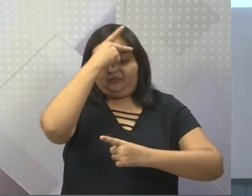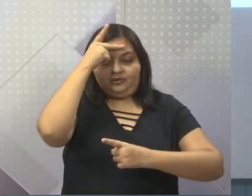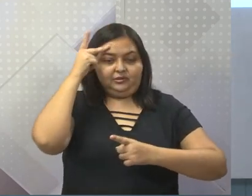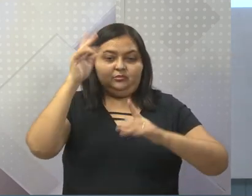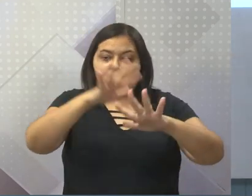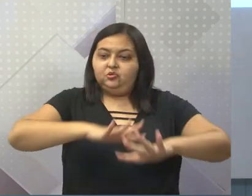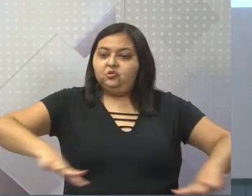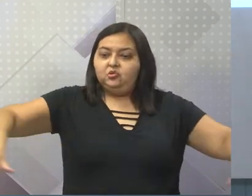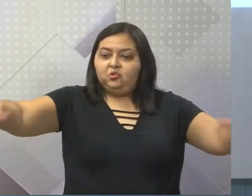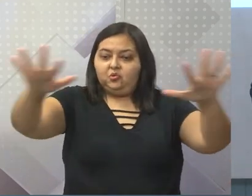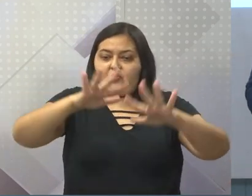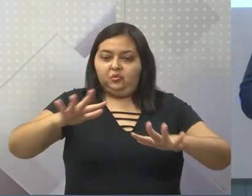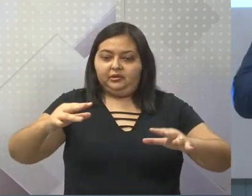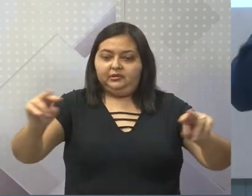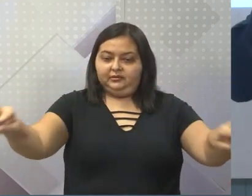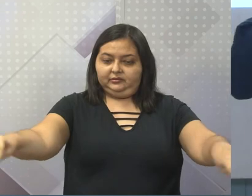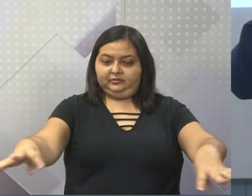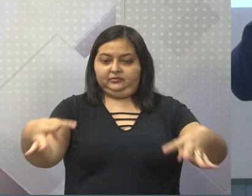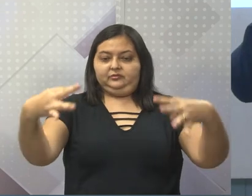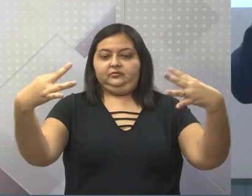quem roubasse a coroa,